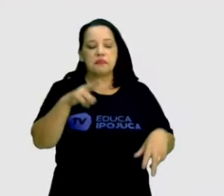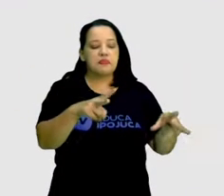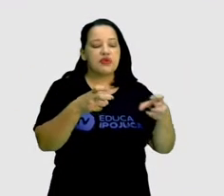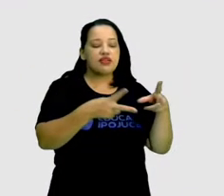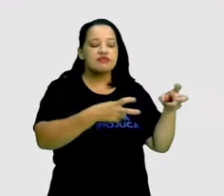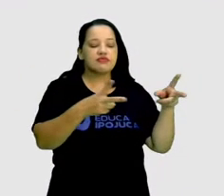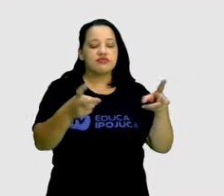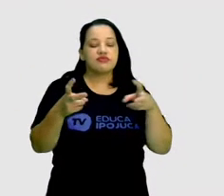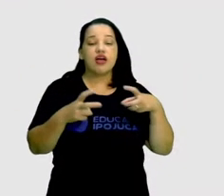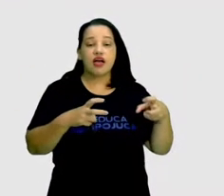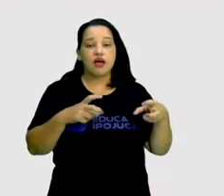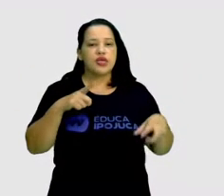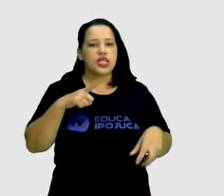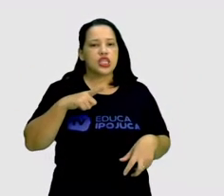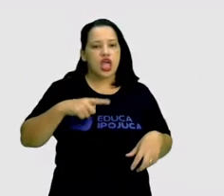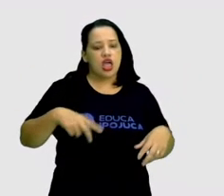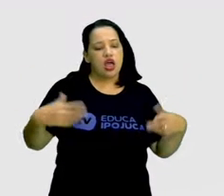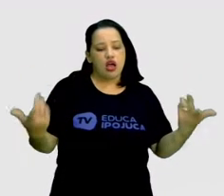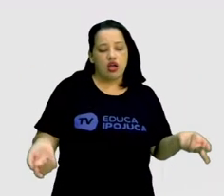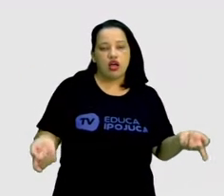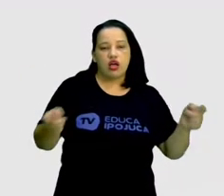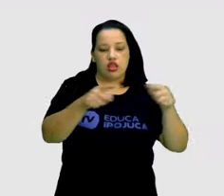percebe que tem, inclusive, um campo.